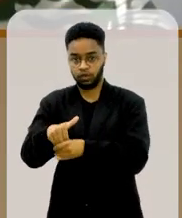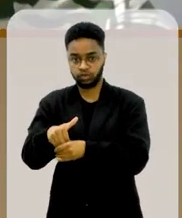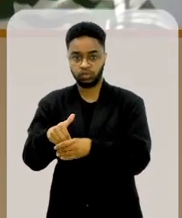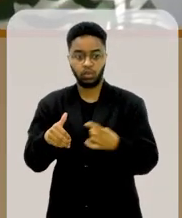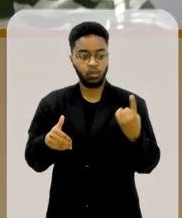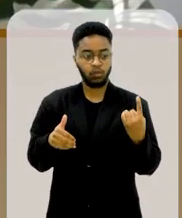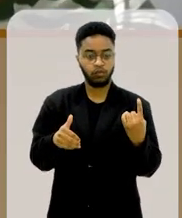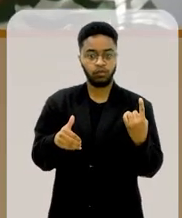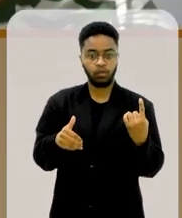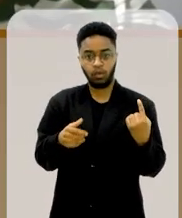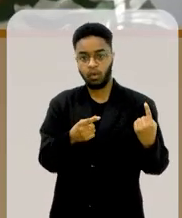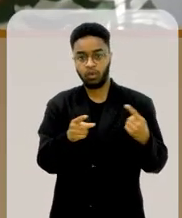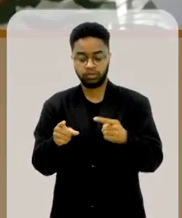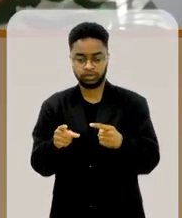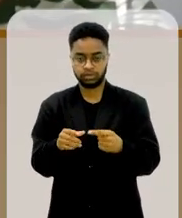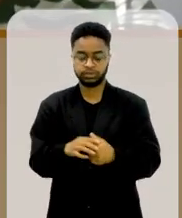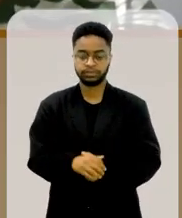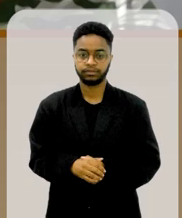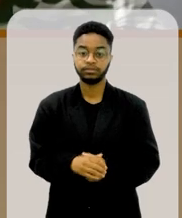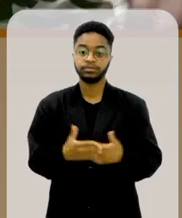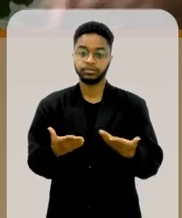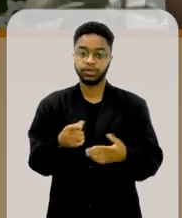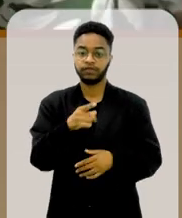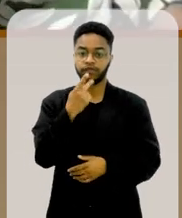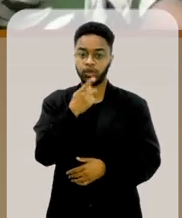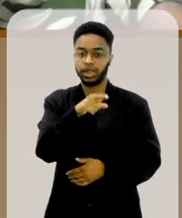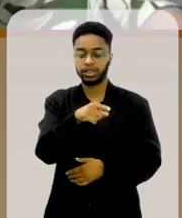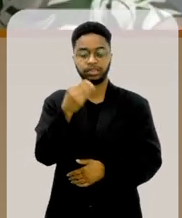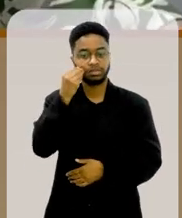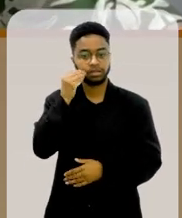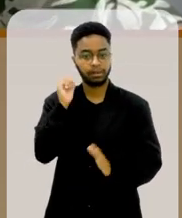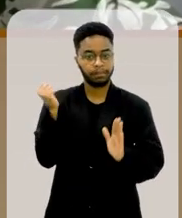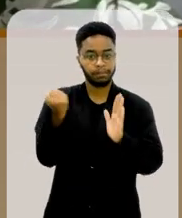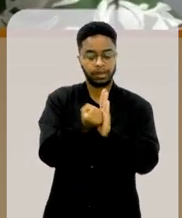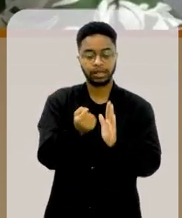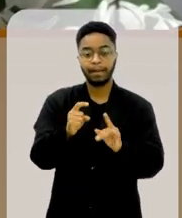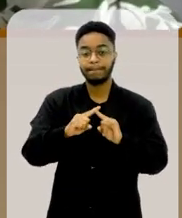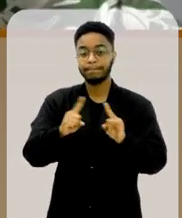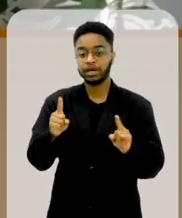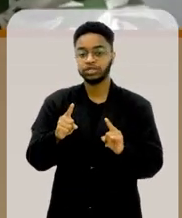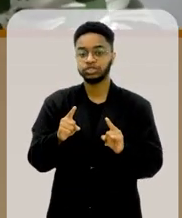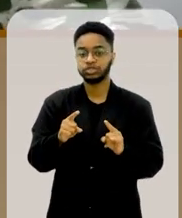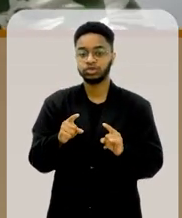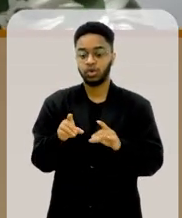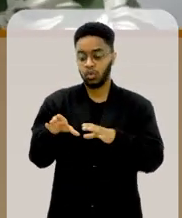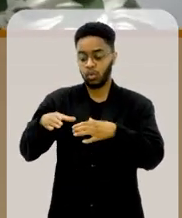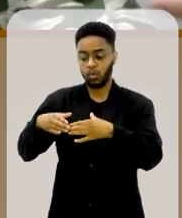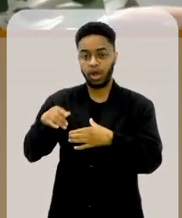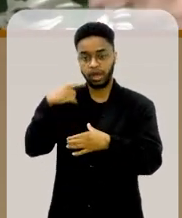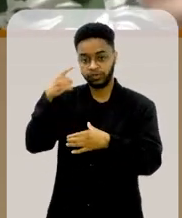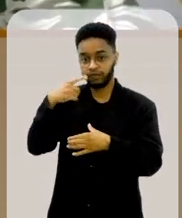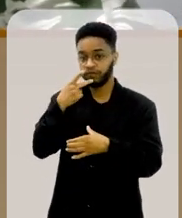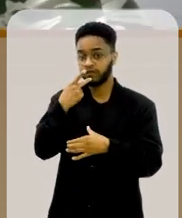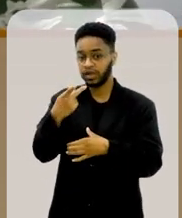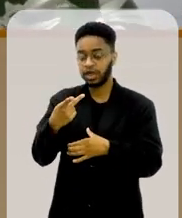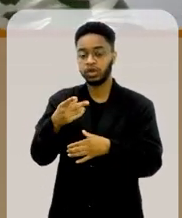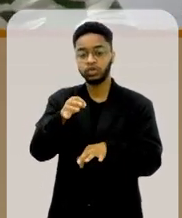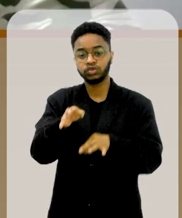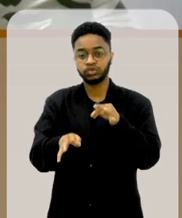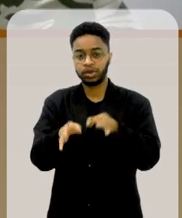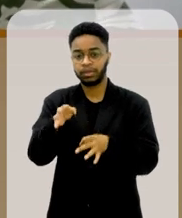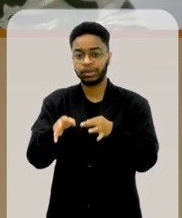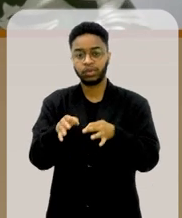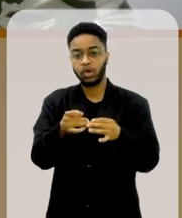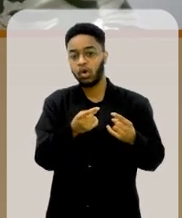como autor da tentativa de homicídio. imediatamente, a defesa alega que o julgamento havia sido contra